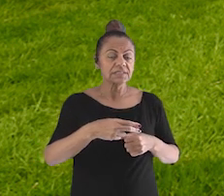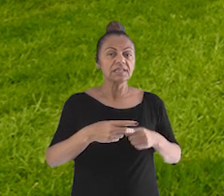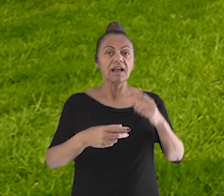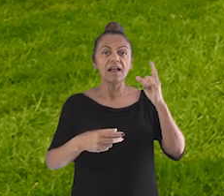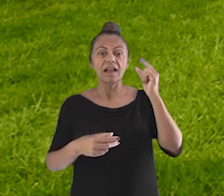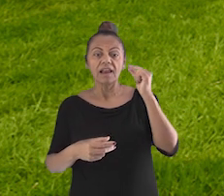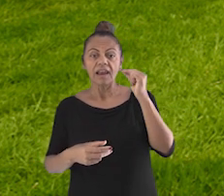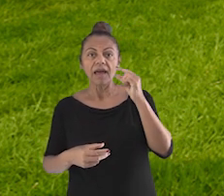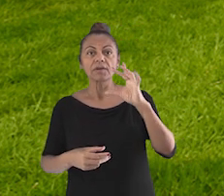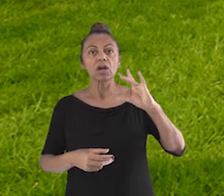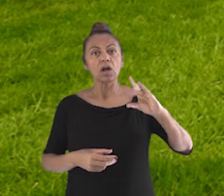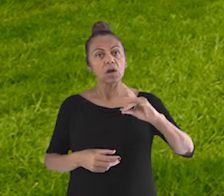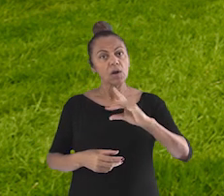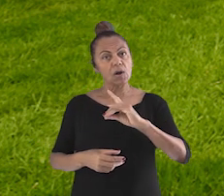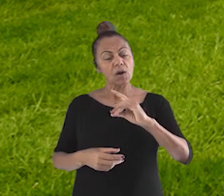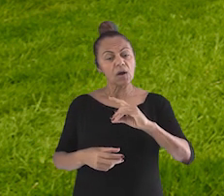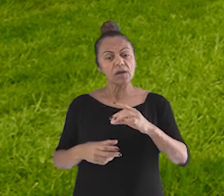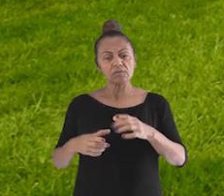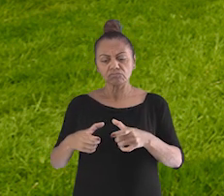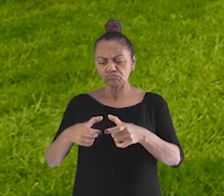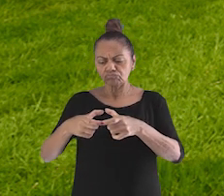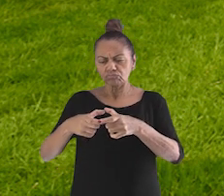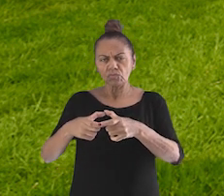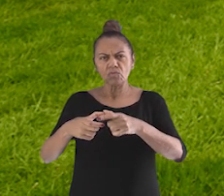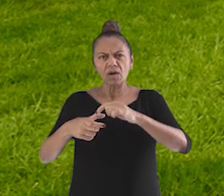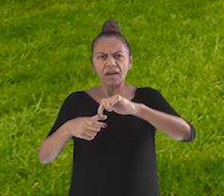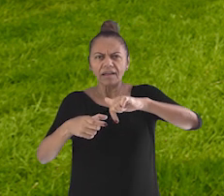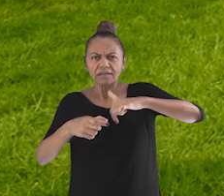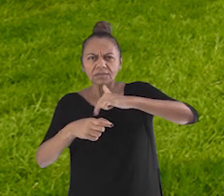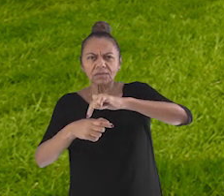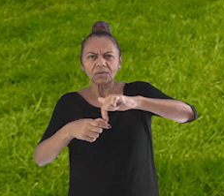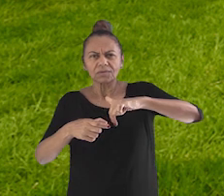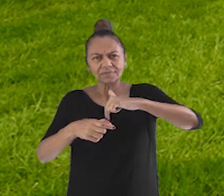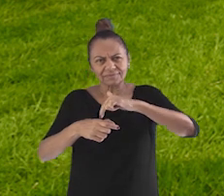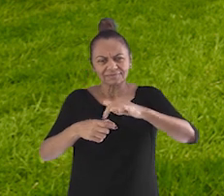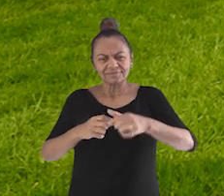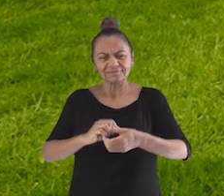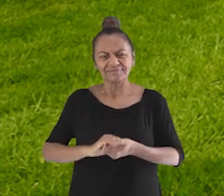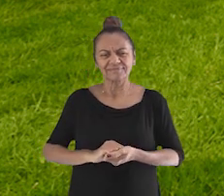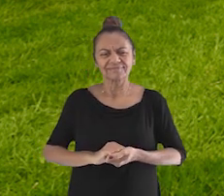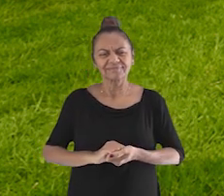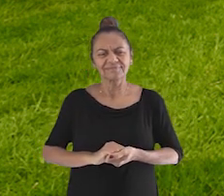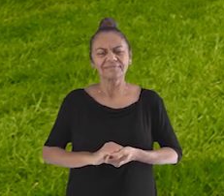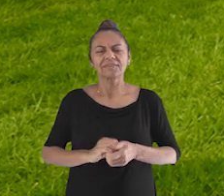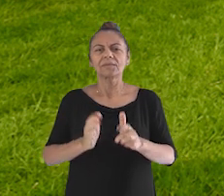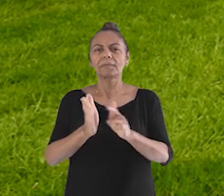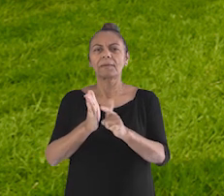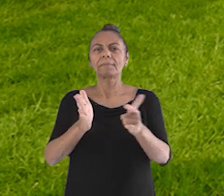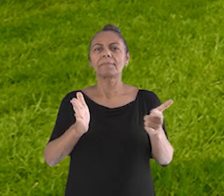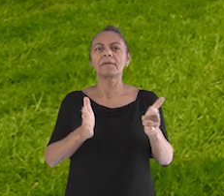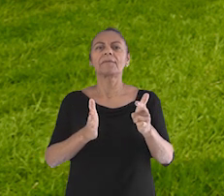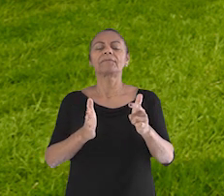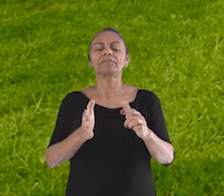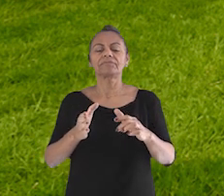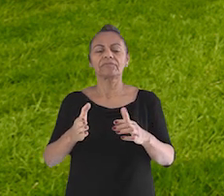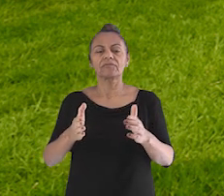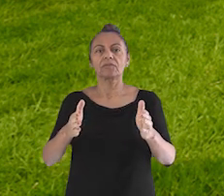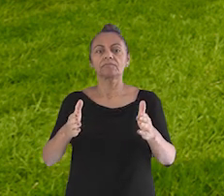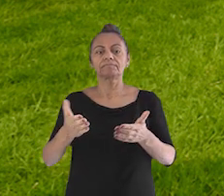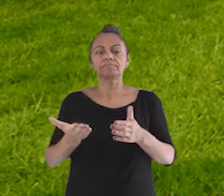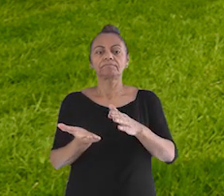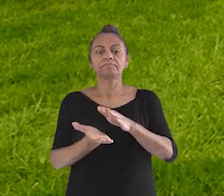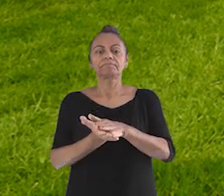redondo para a gente fazer um círculo. E para começar, nós vamos precisar de, no papel cartão, desenhar um círculo.